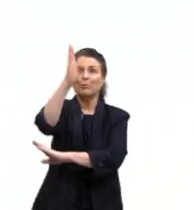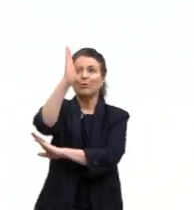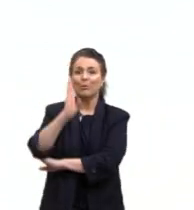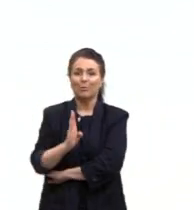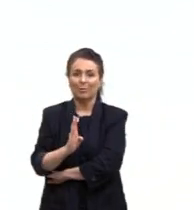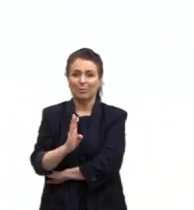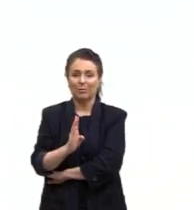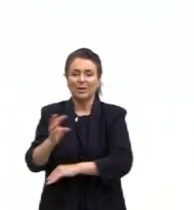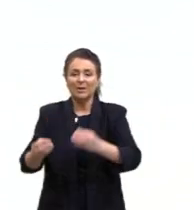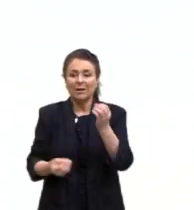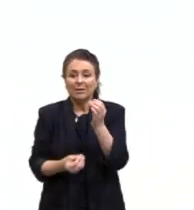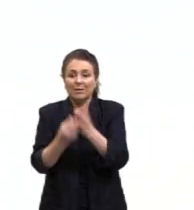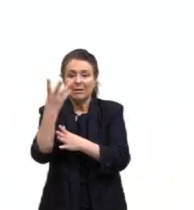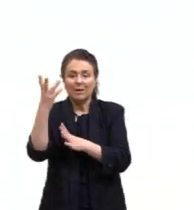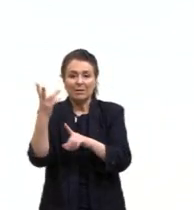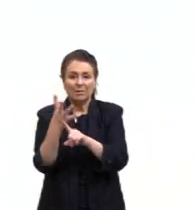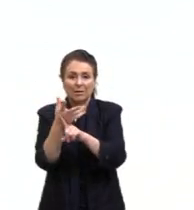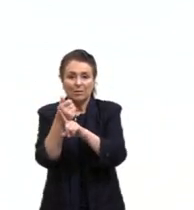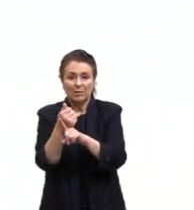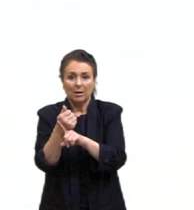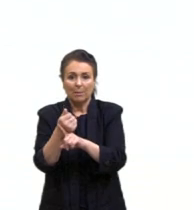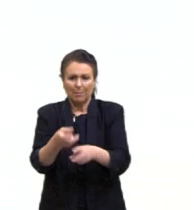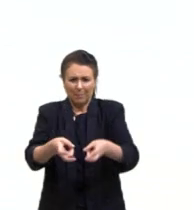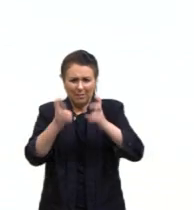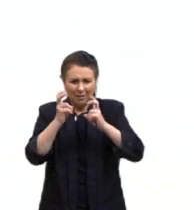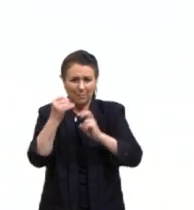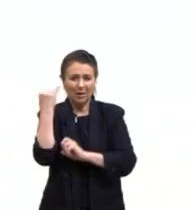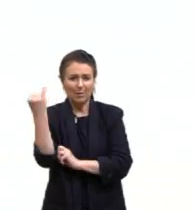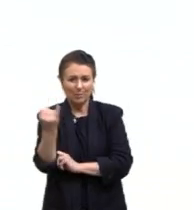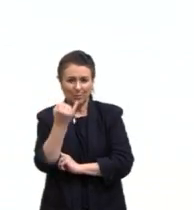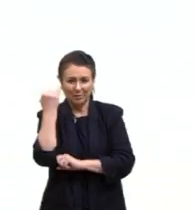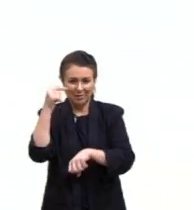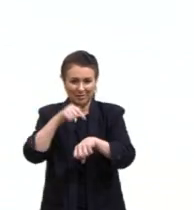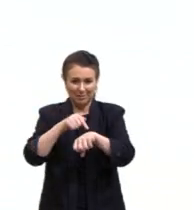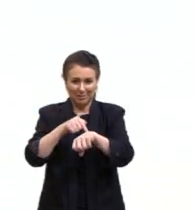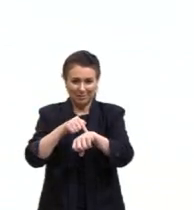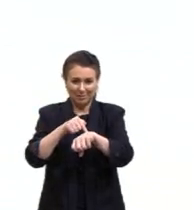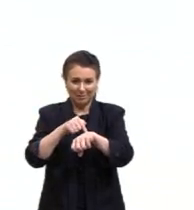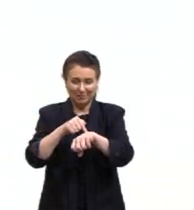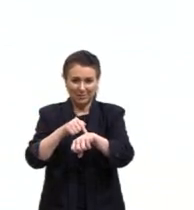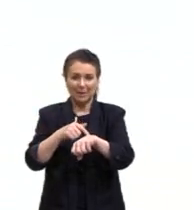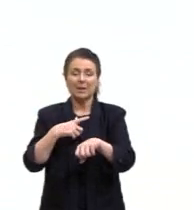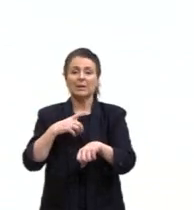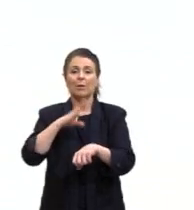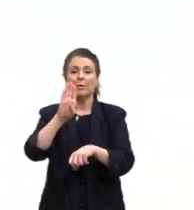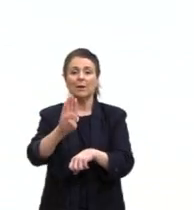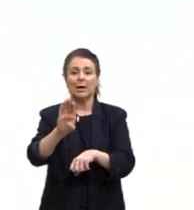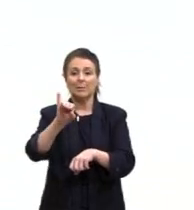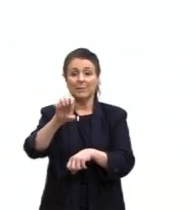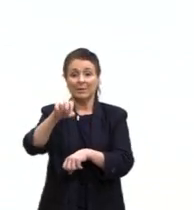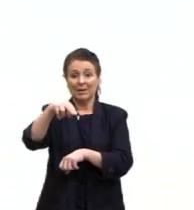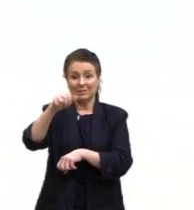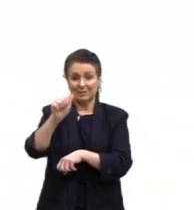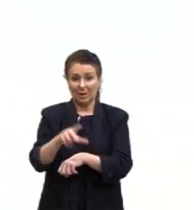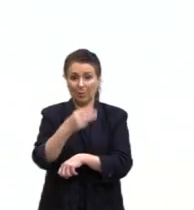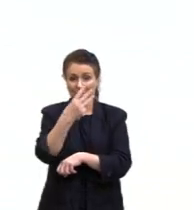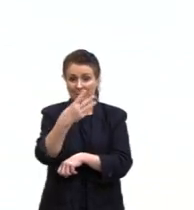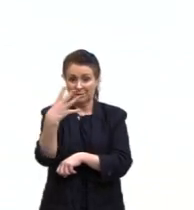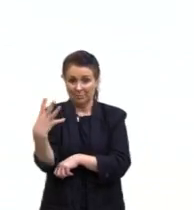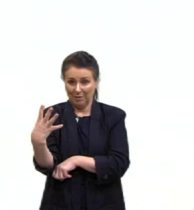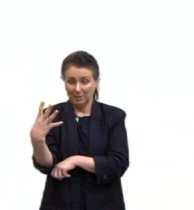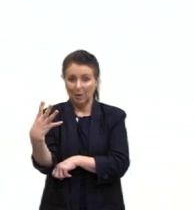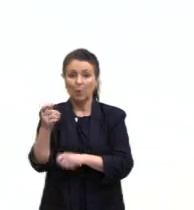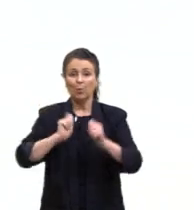Então, percebam a tamanha importância deste momento. E dentro dessa Bienal, teve cinco artistas, entre os